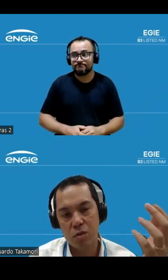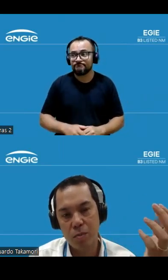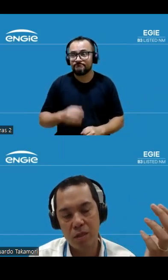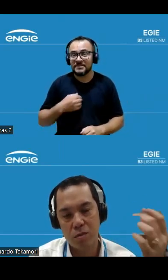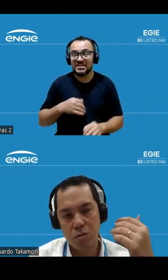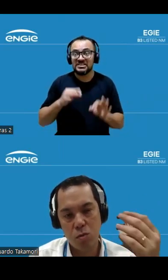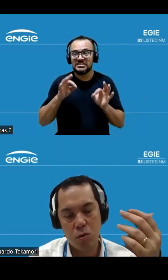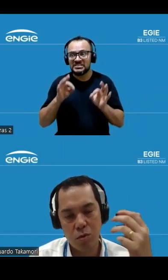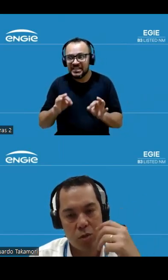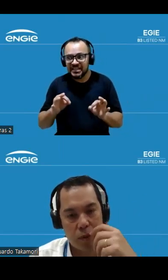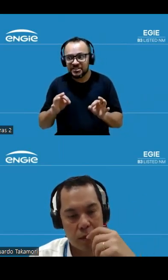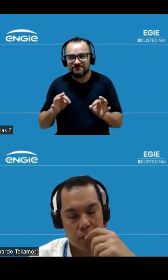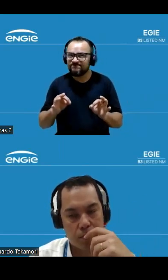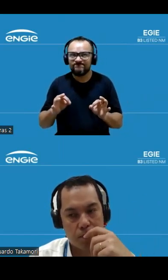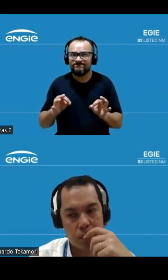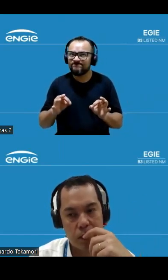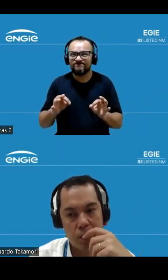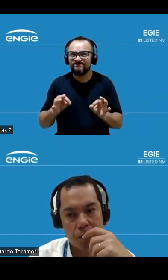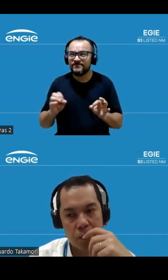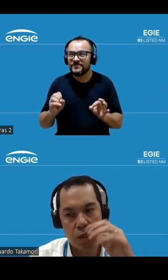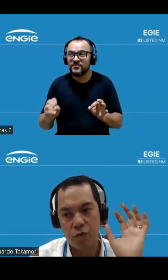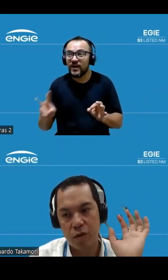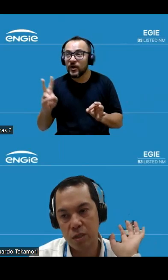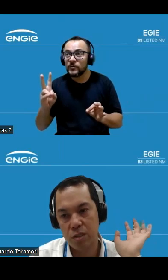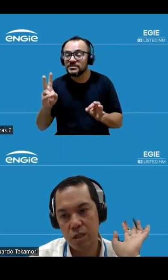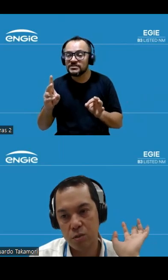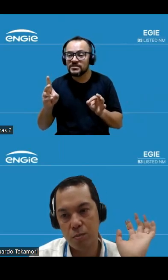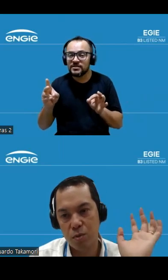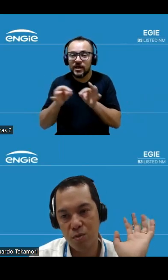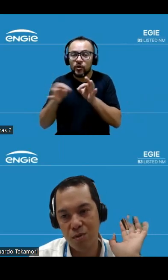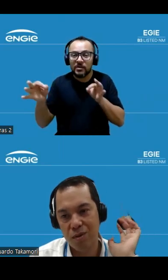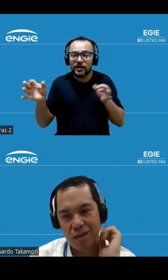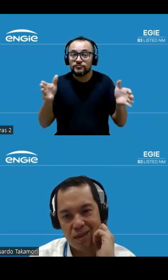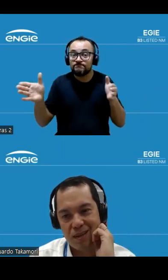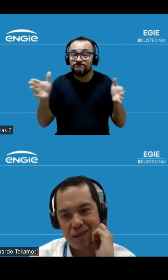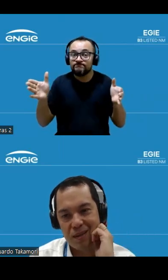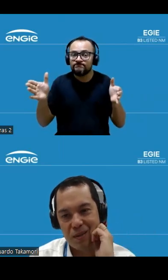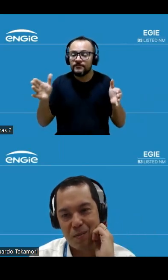evolução de preços no curto e médio prazo então isso faz com que a gente seja um pouco